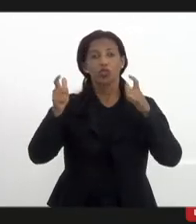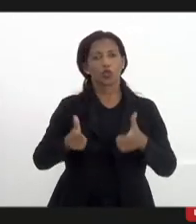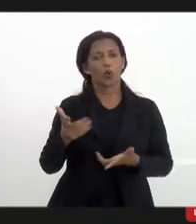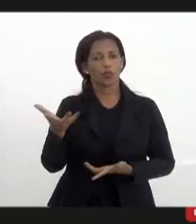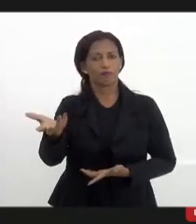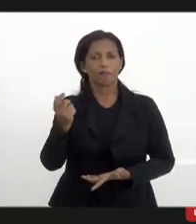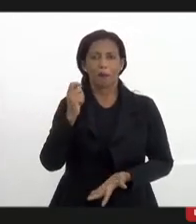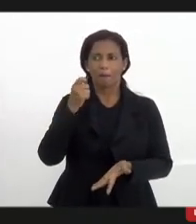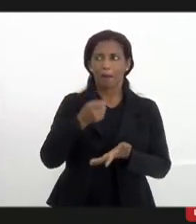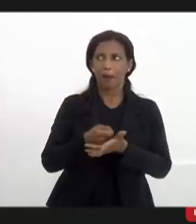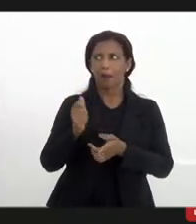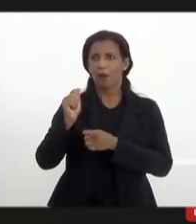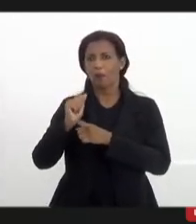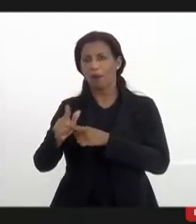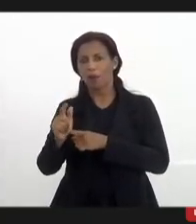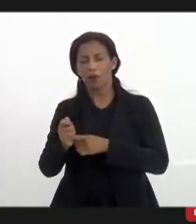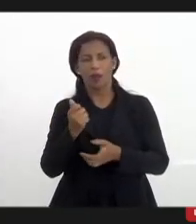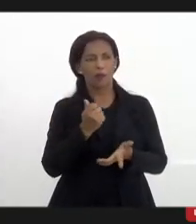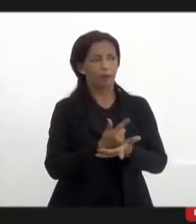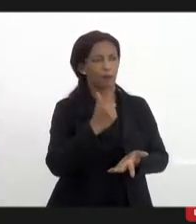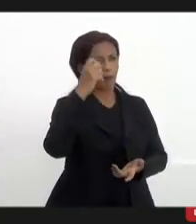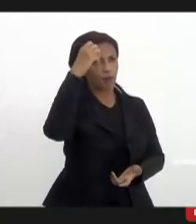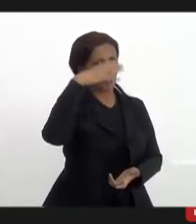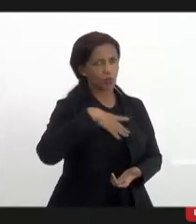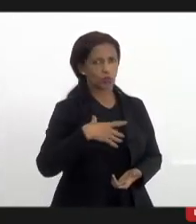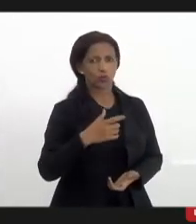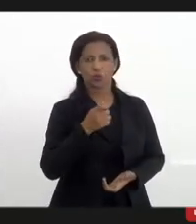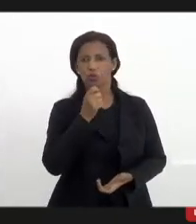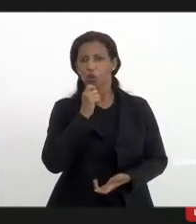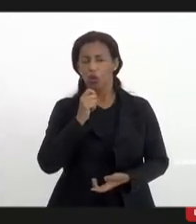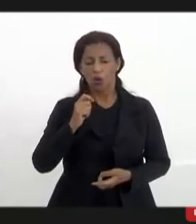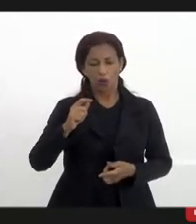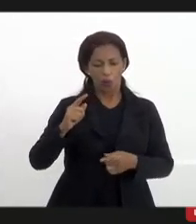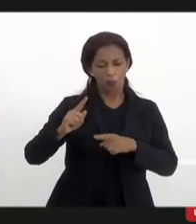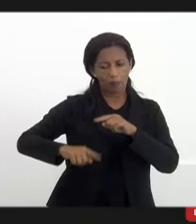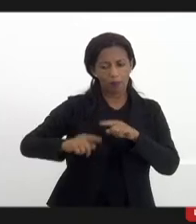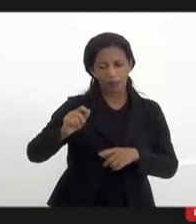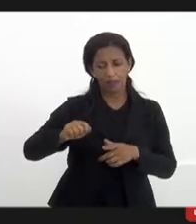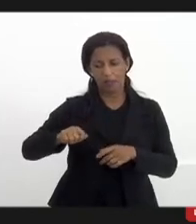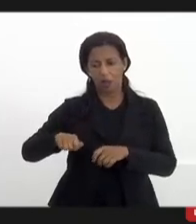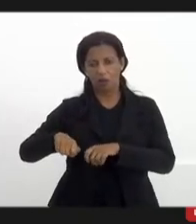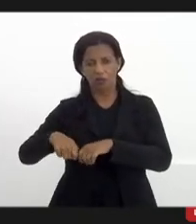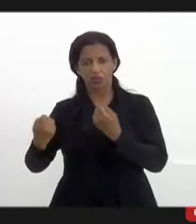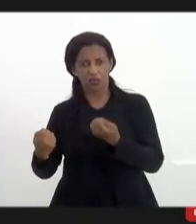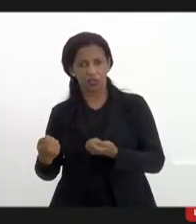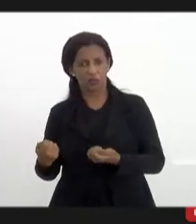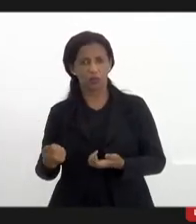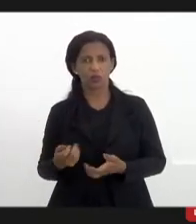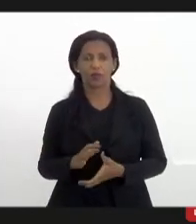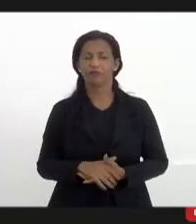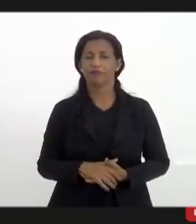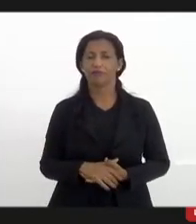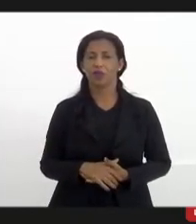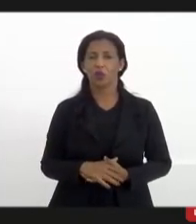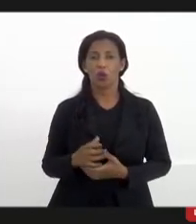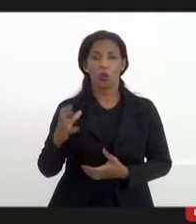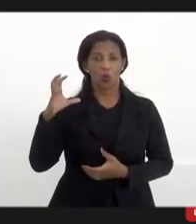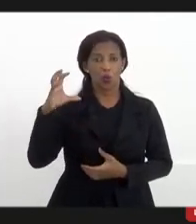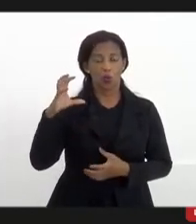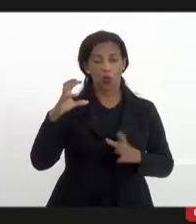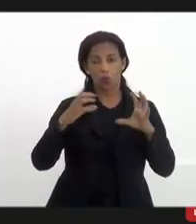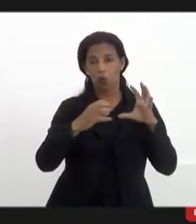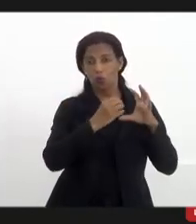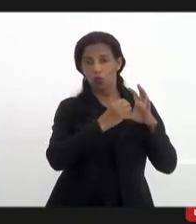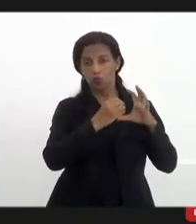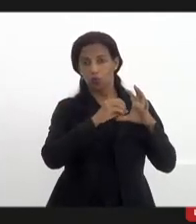pagar um aluguel pagar uma conta de luz pagar um equipamento que queimou um transmissor que não é barato um transmissor custa